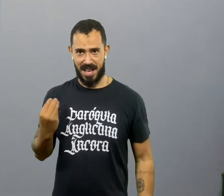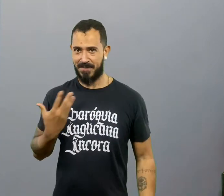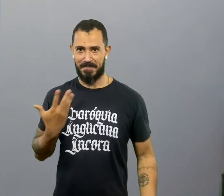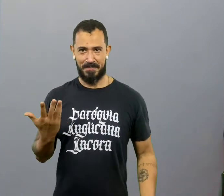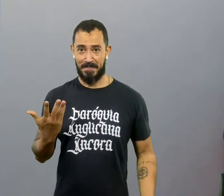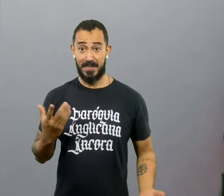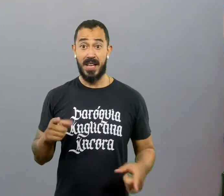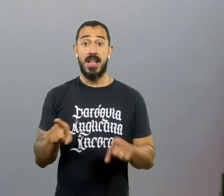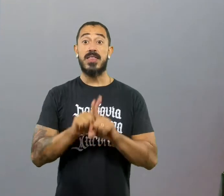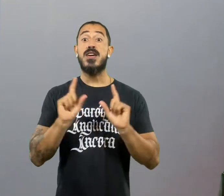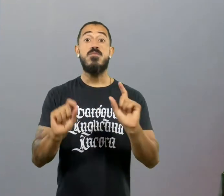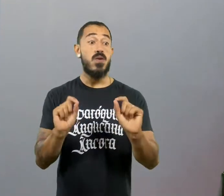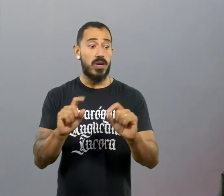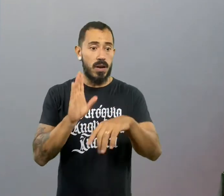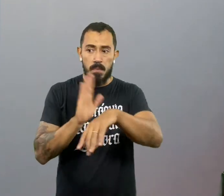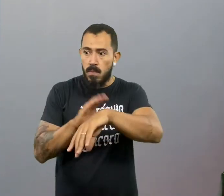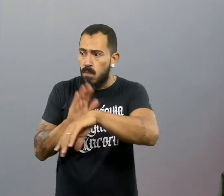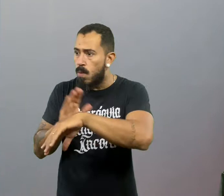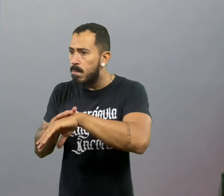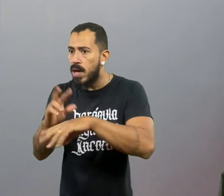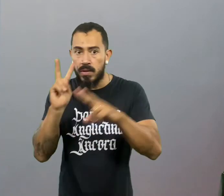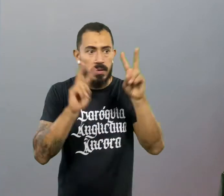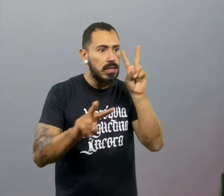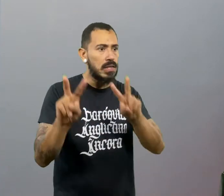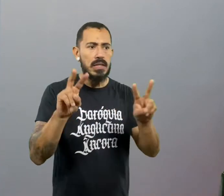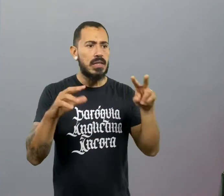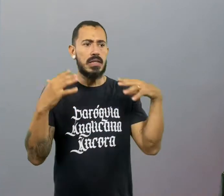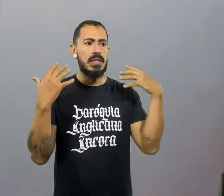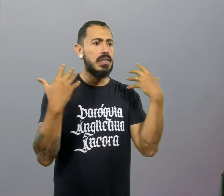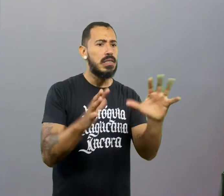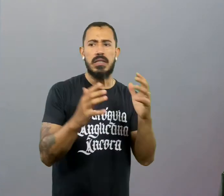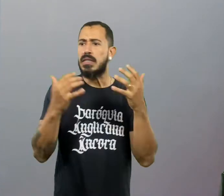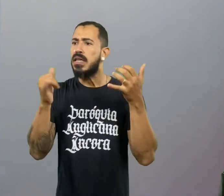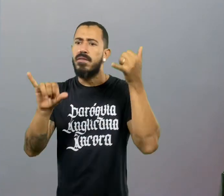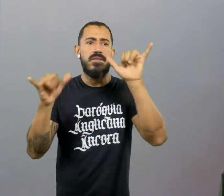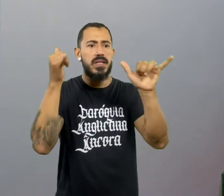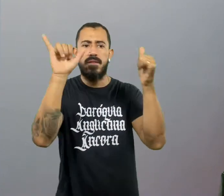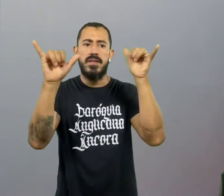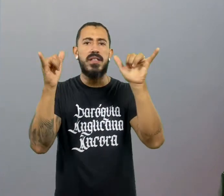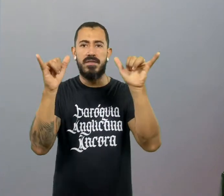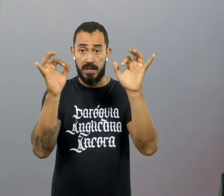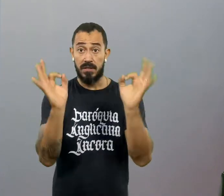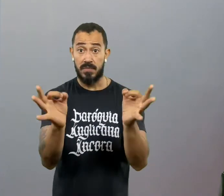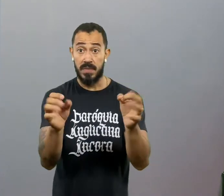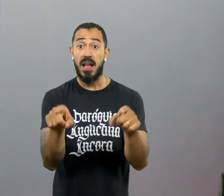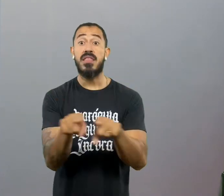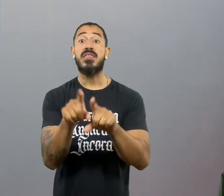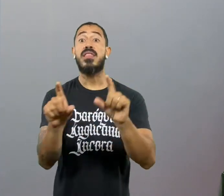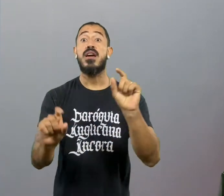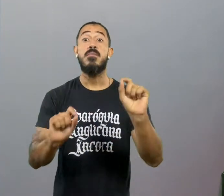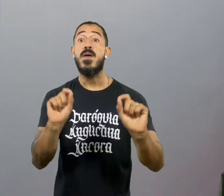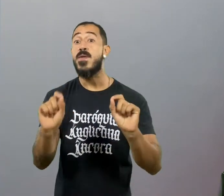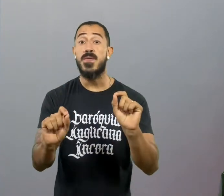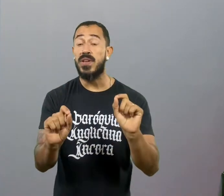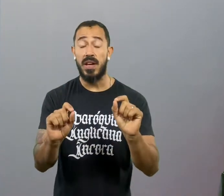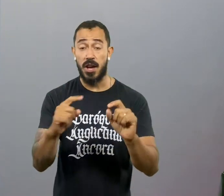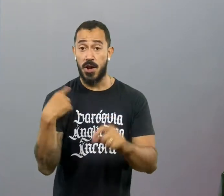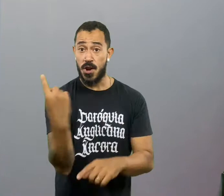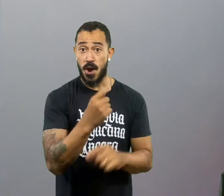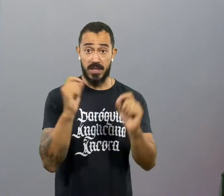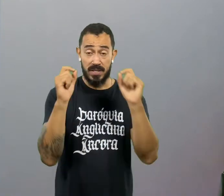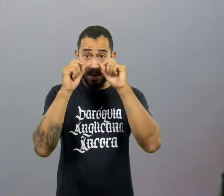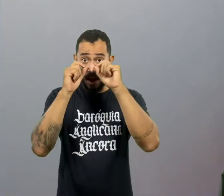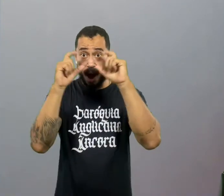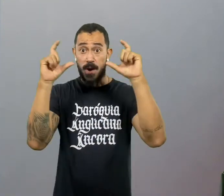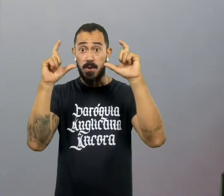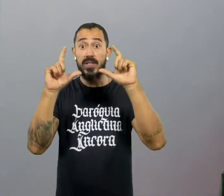e das situações que te cercam para que você possa tomar boas decisões. E ao acordar todos os dias e programar o seu dia,